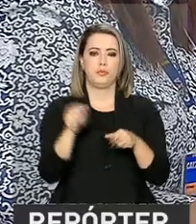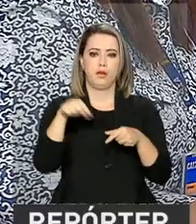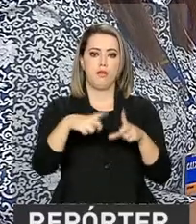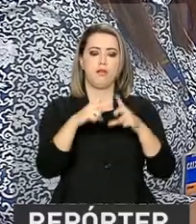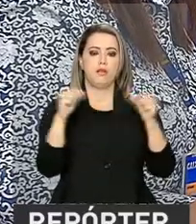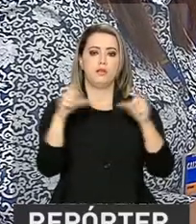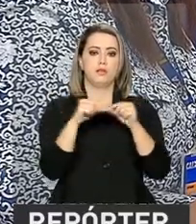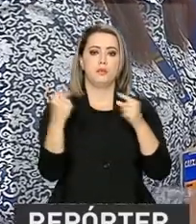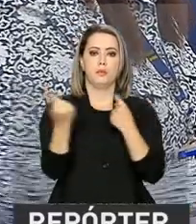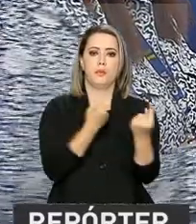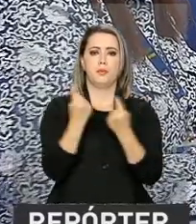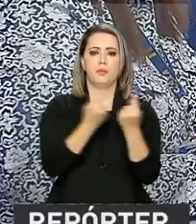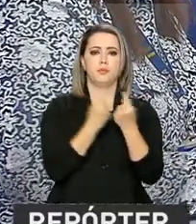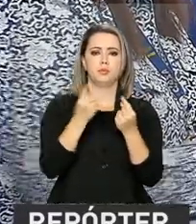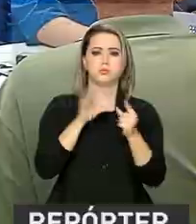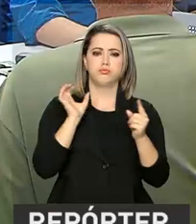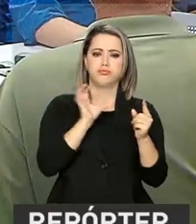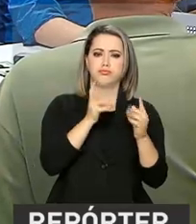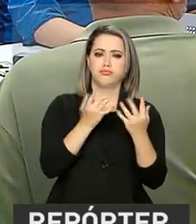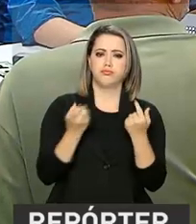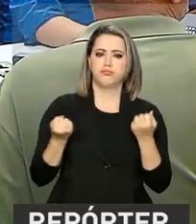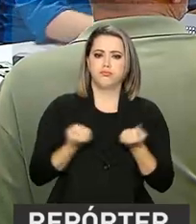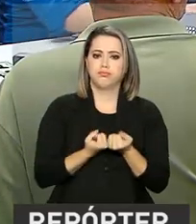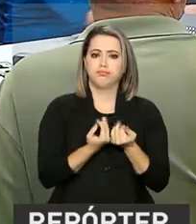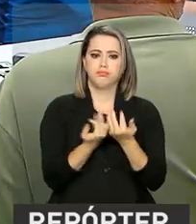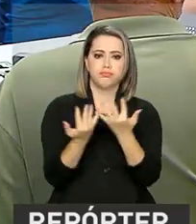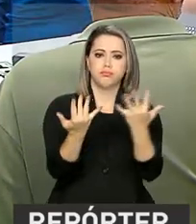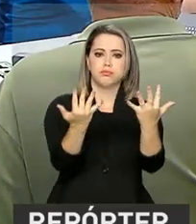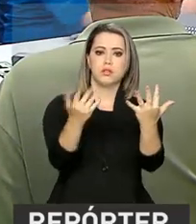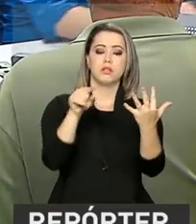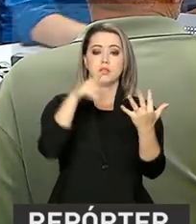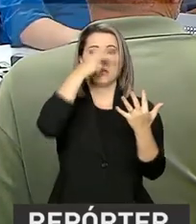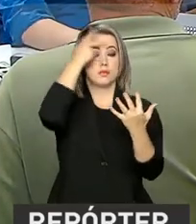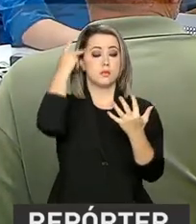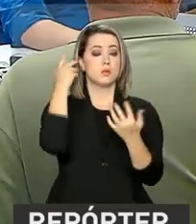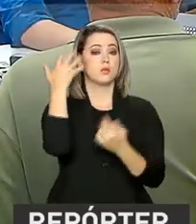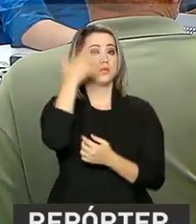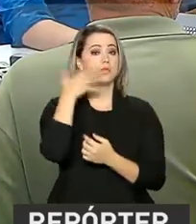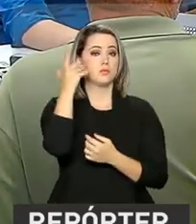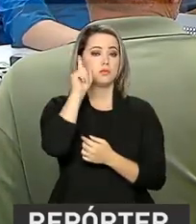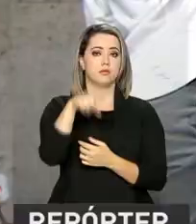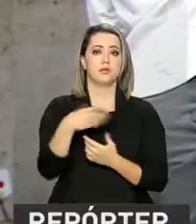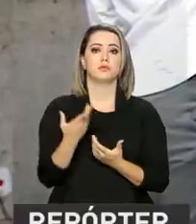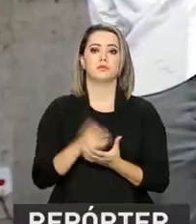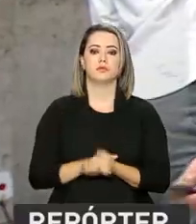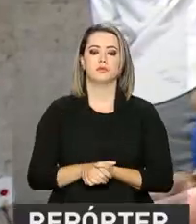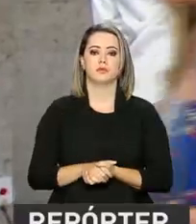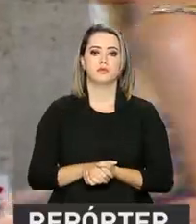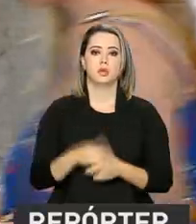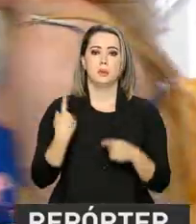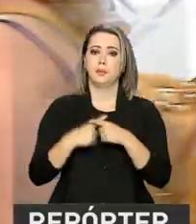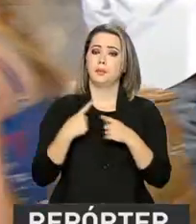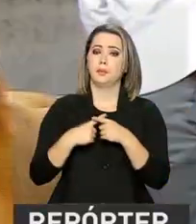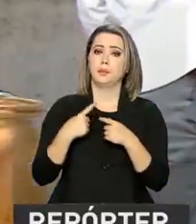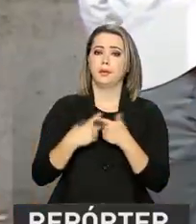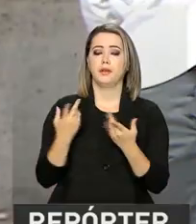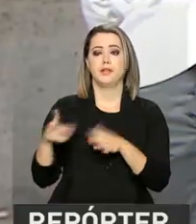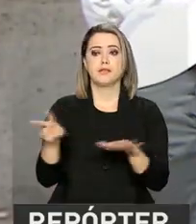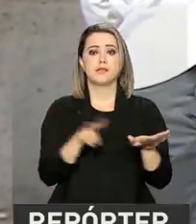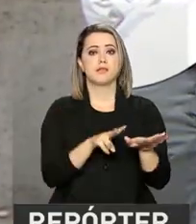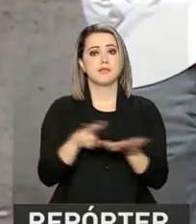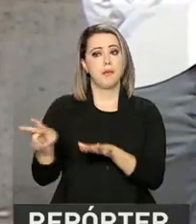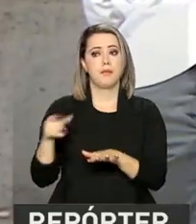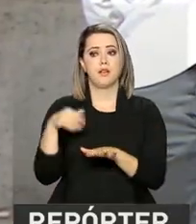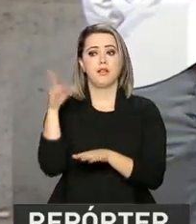Brasília, o movimento foi intenso e a explicação de quem foi ao banco era justa. Na semana de segunda a sexta eu trabalho.